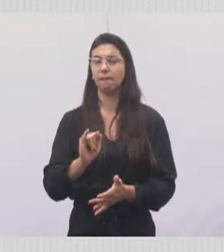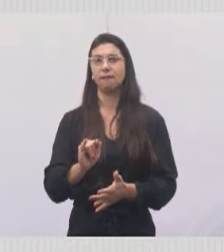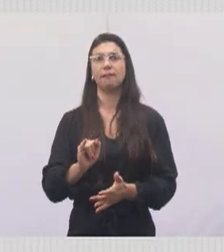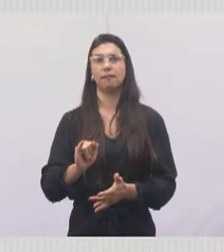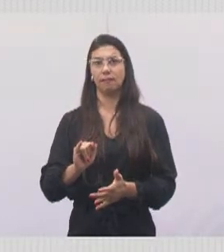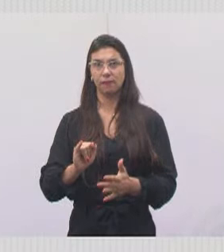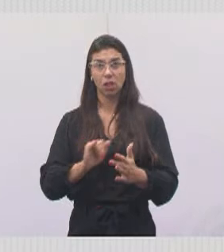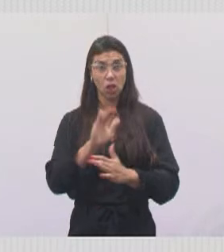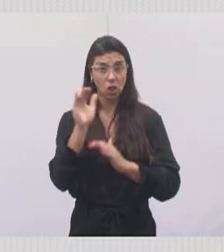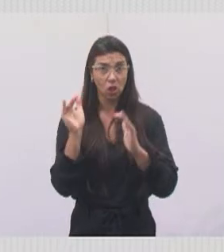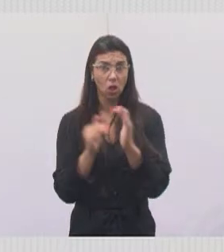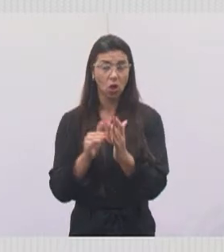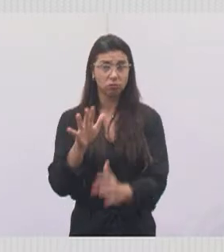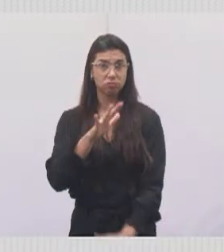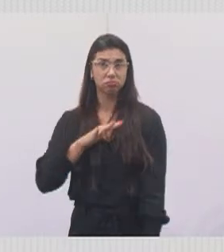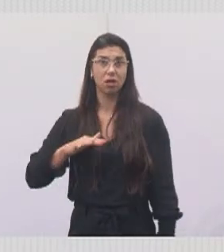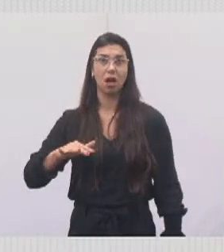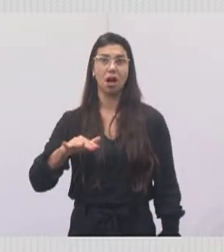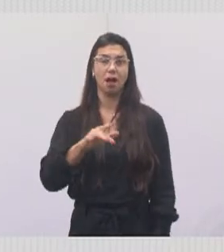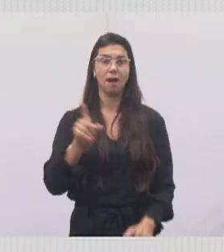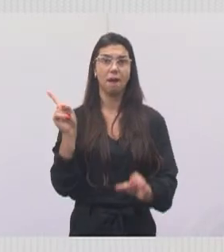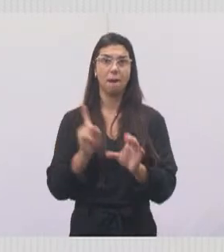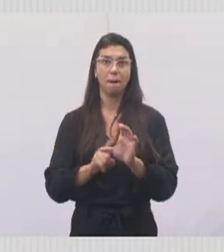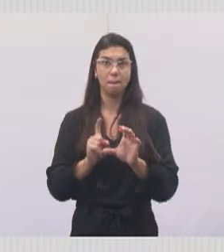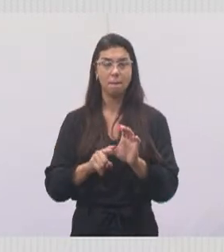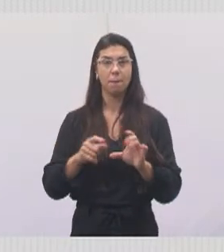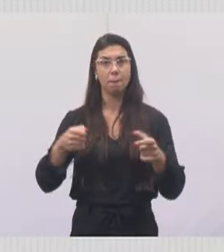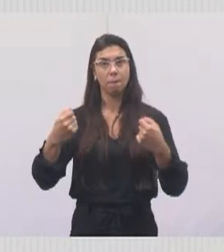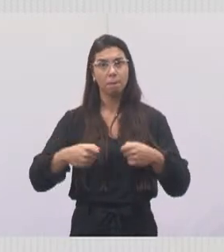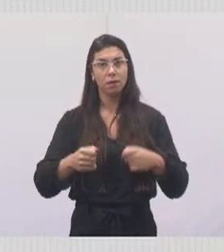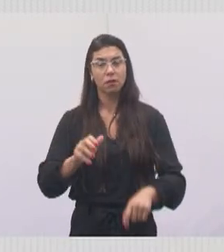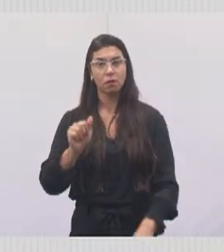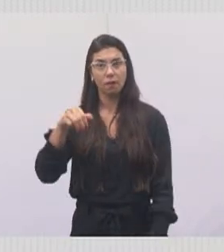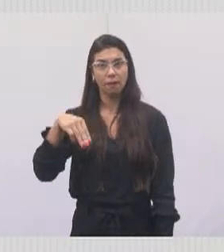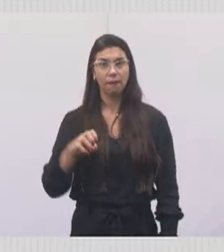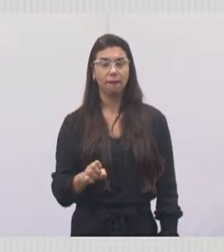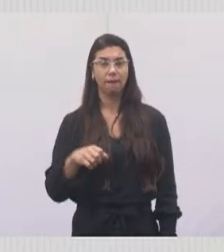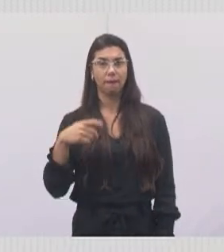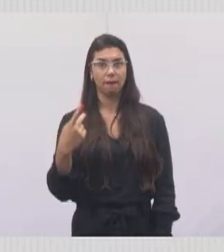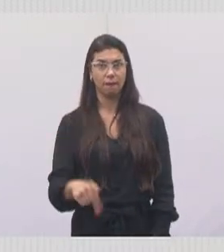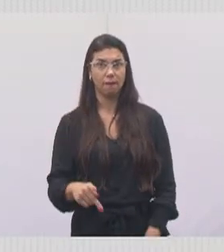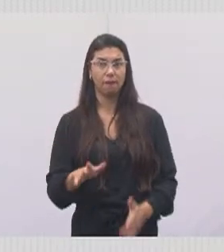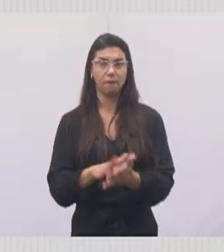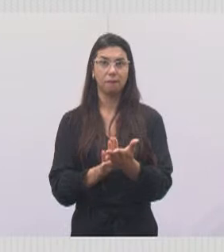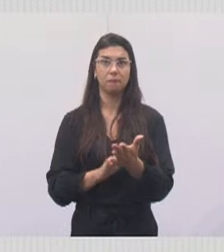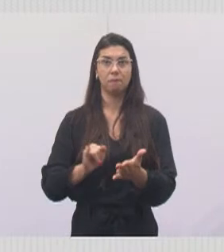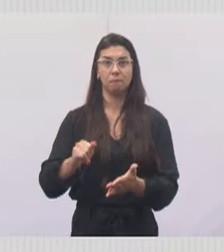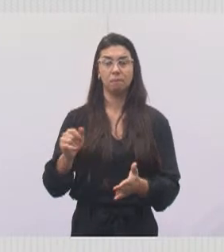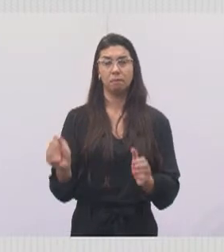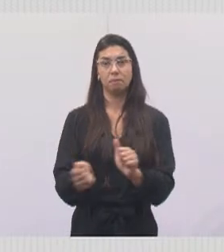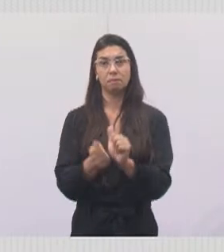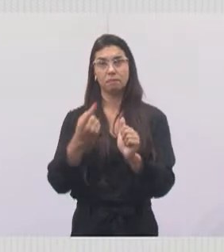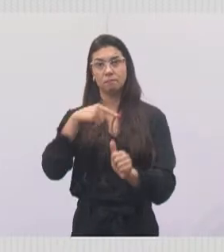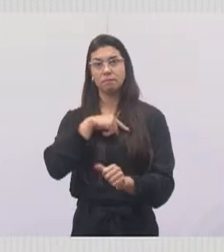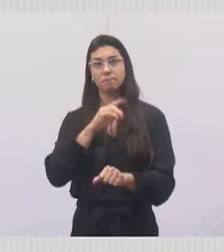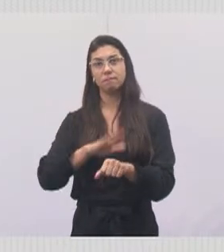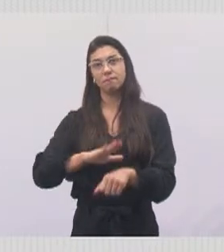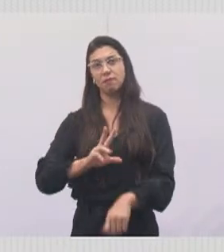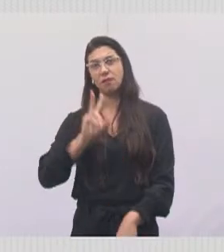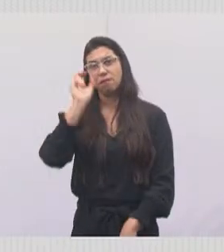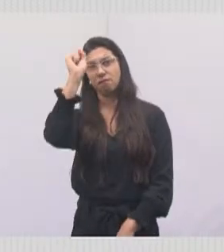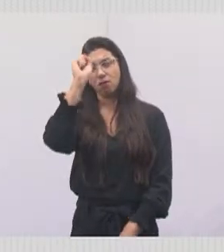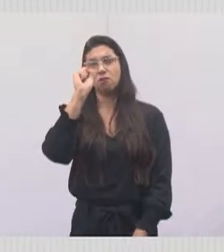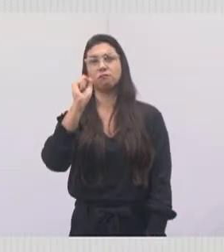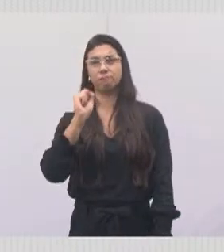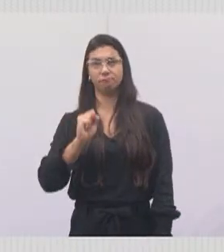Jacarei, é toda essa região que depende e precisa do AME aqui na nossa cidade de Jacarei. Juntos somos mais fortes e não há vitória sem